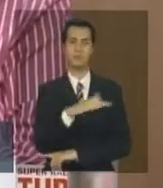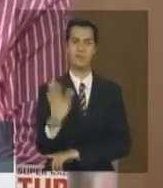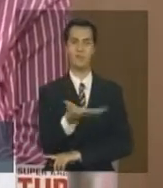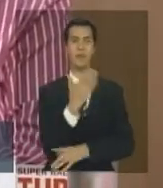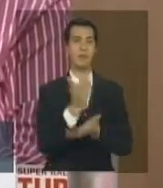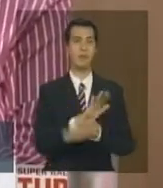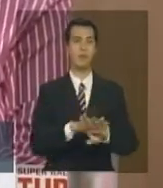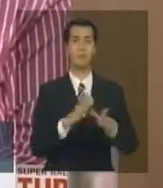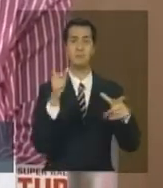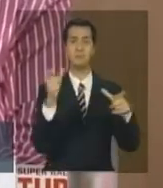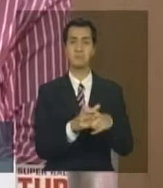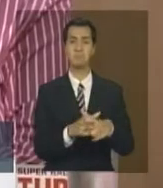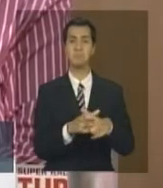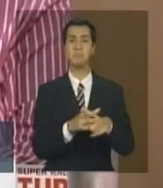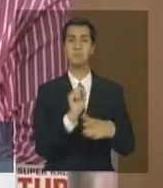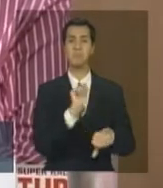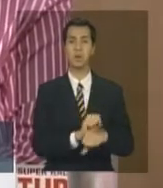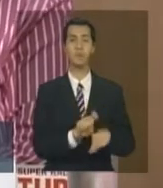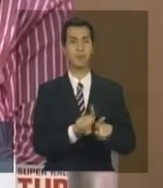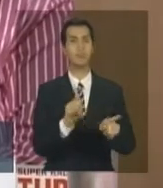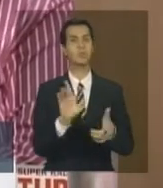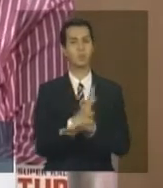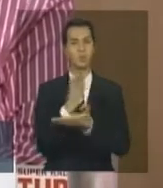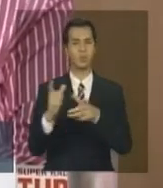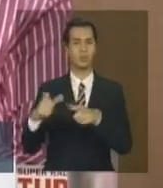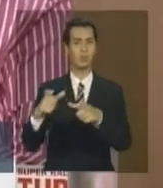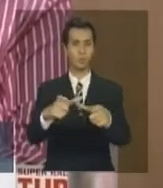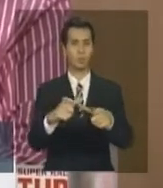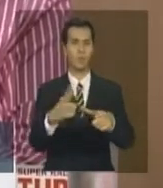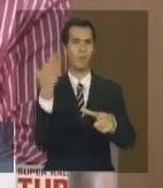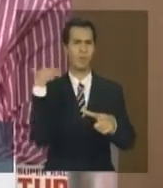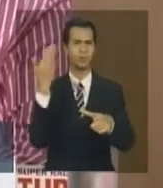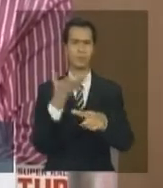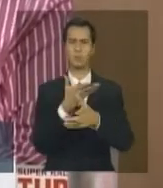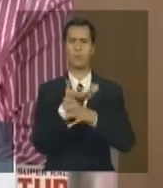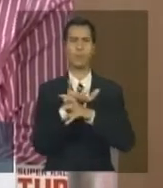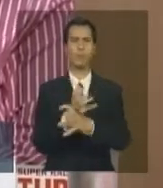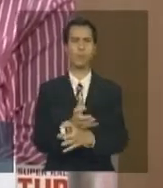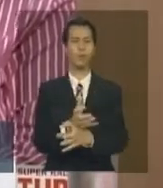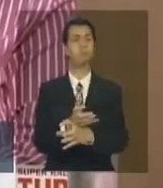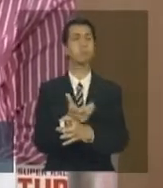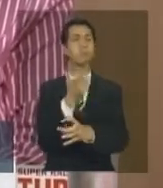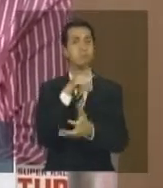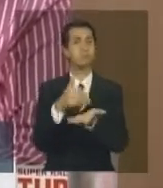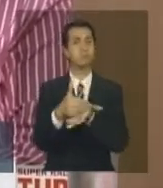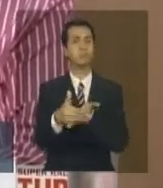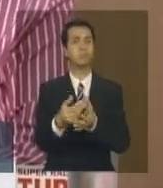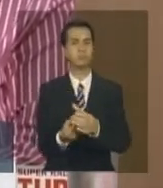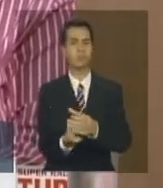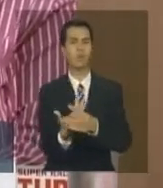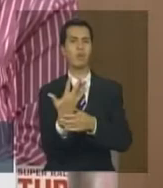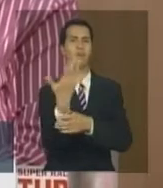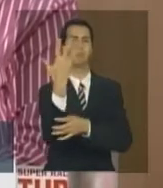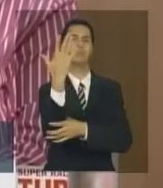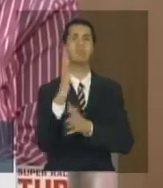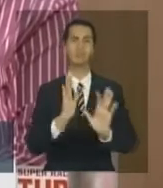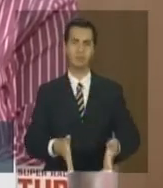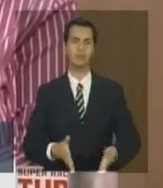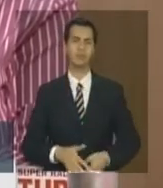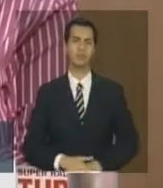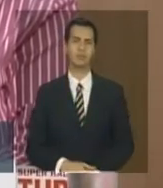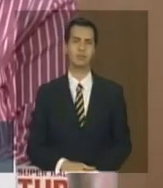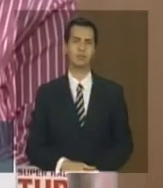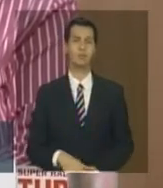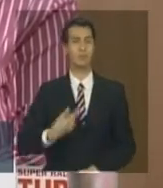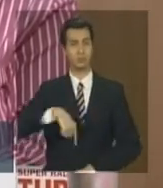desmatada já está em regeneração. Então, a mesma coisa acontece na Mata Atlântica, a mesma coisa nós queremos saber se está